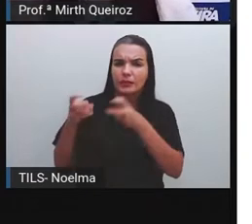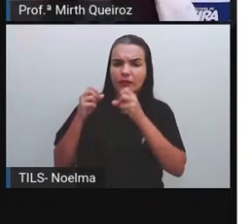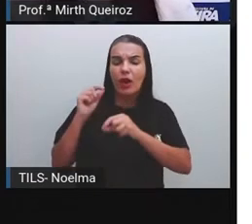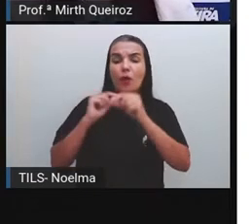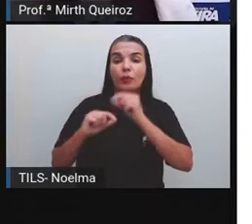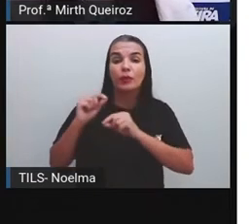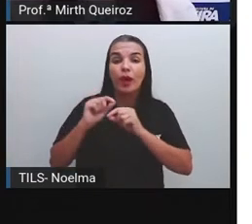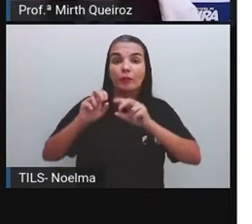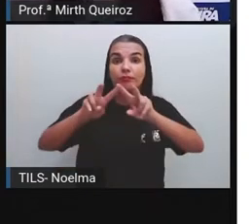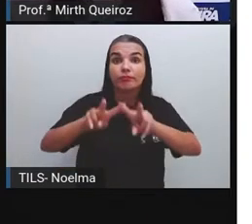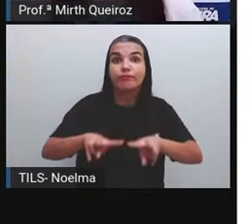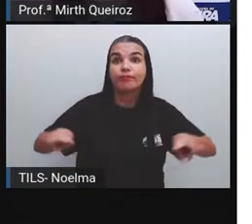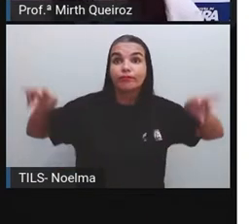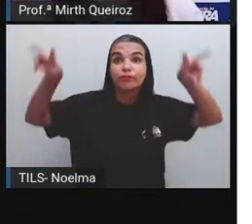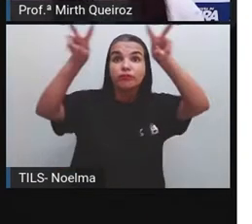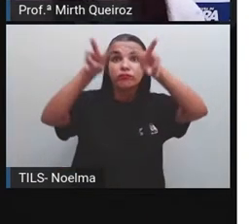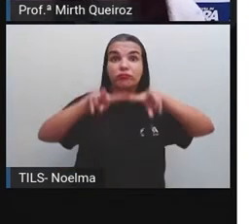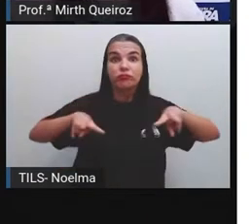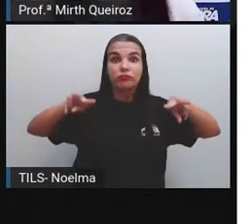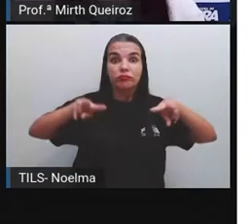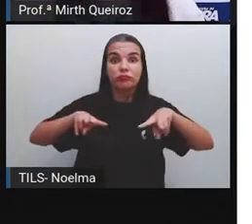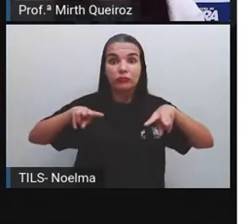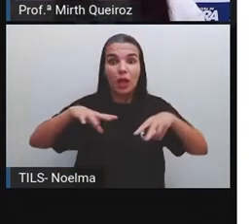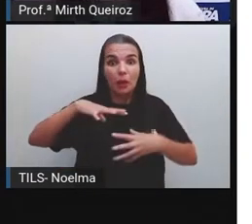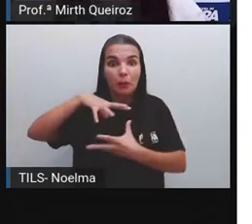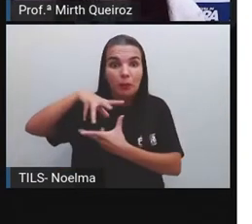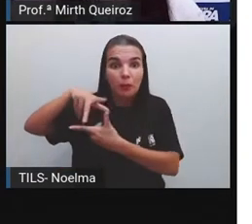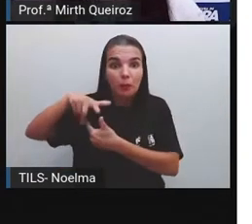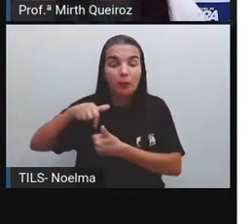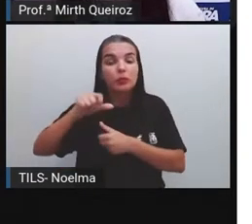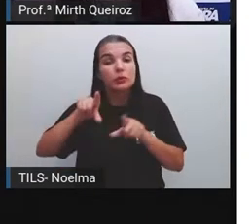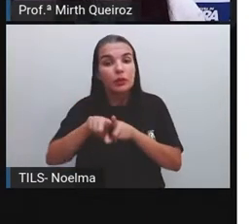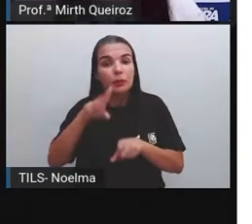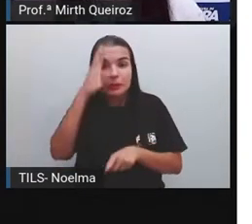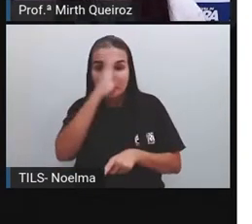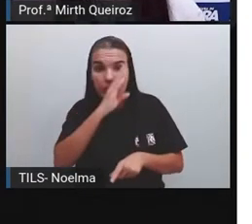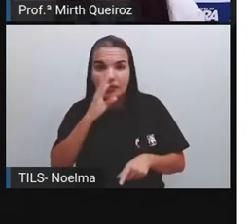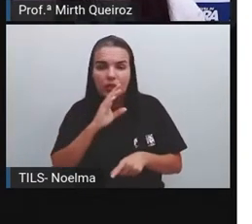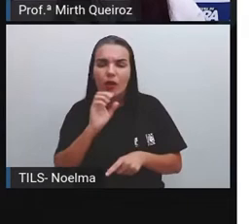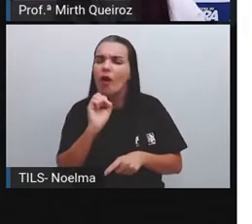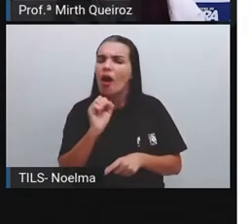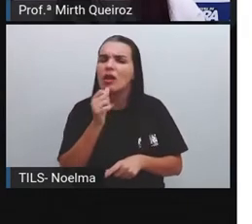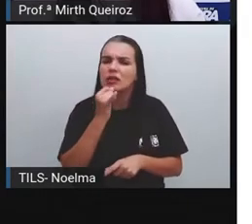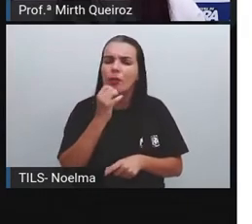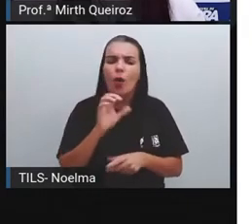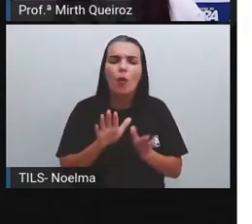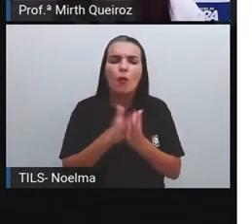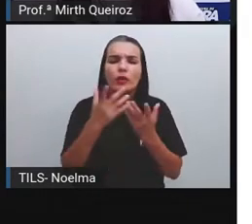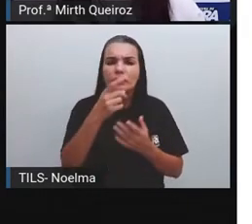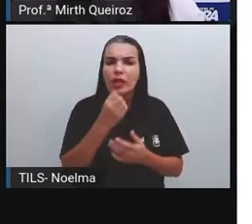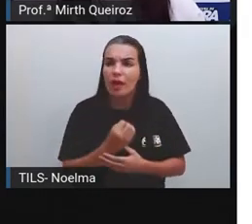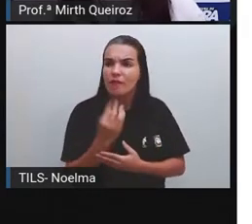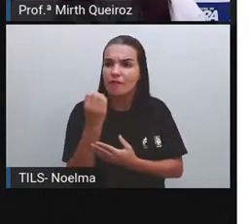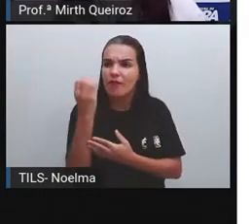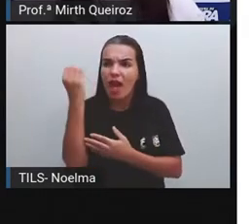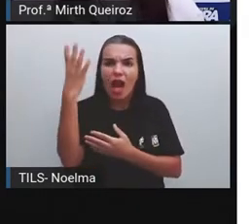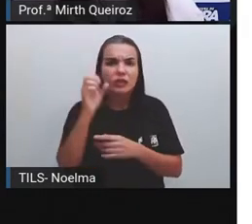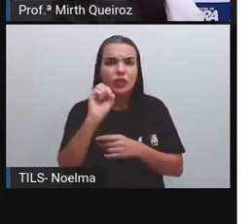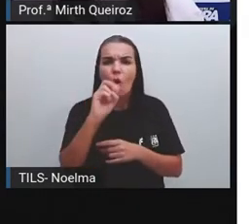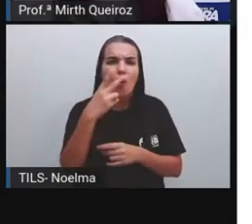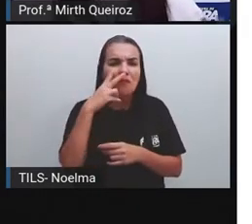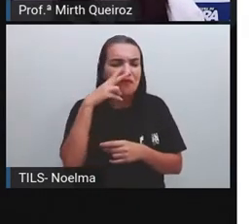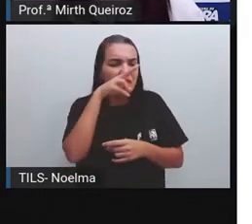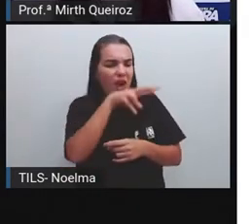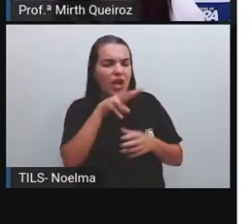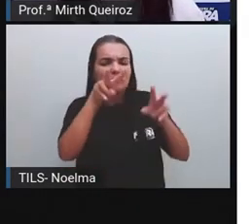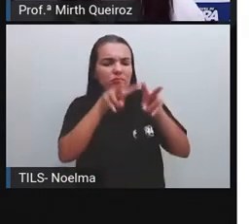de outros lugares do Brasil e do mundo. Quando você viaja, ou até mesmo através de imagens de jornal,